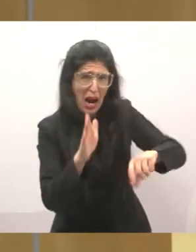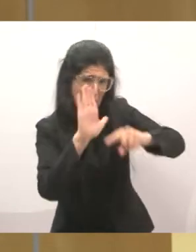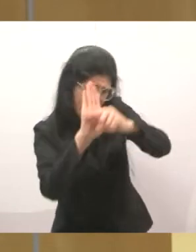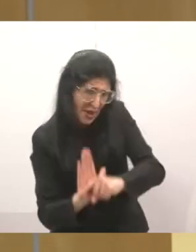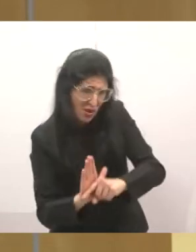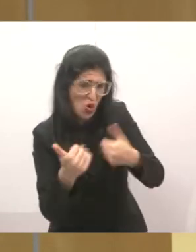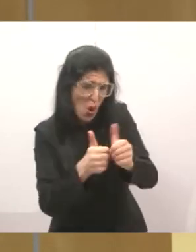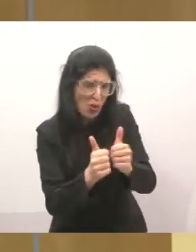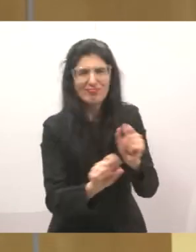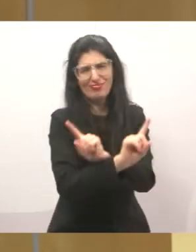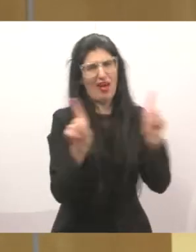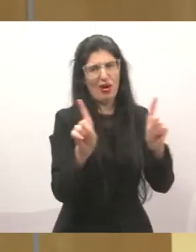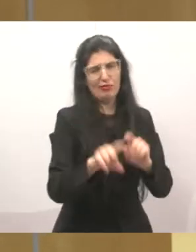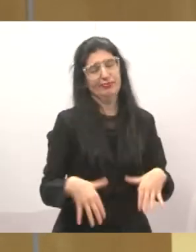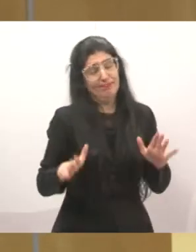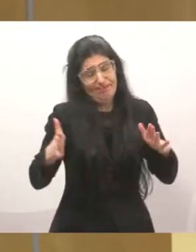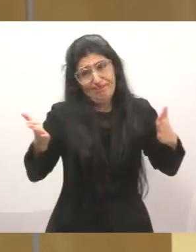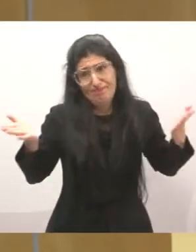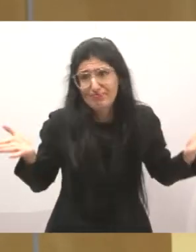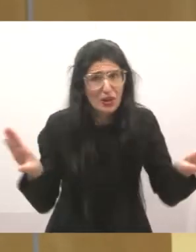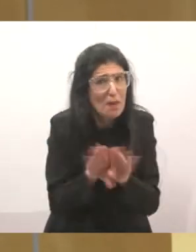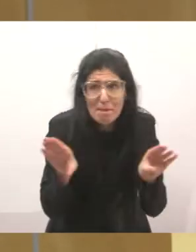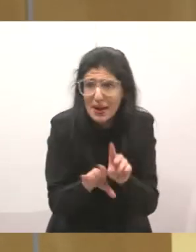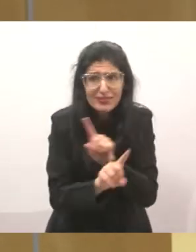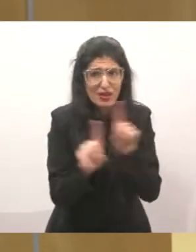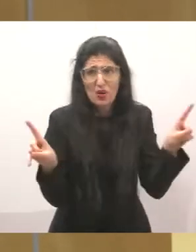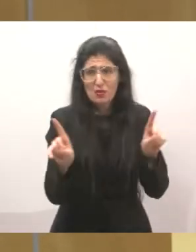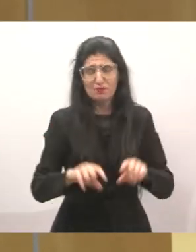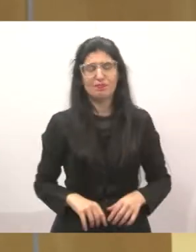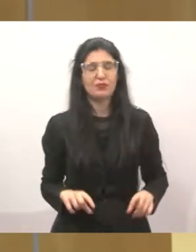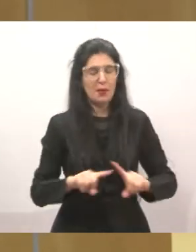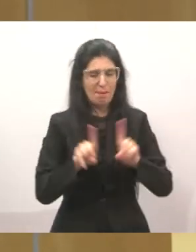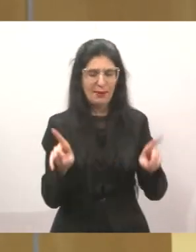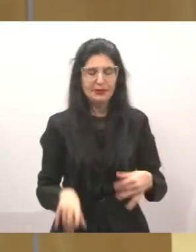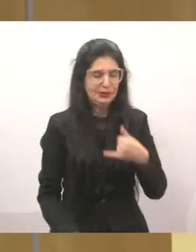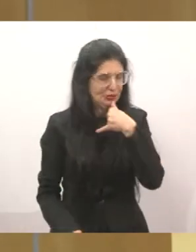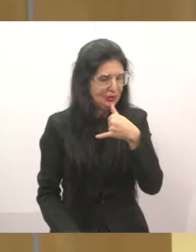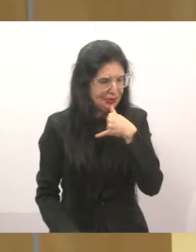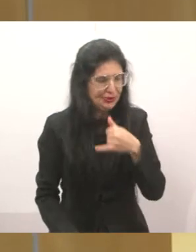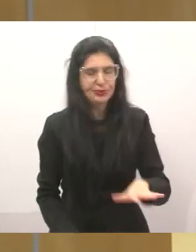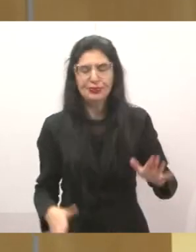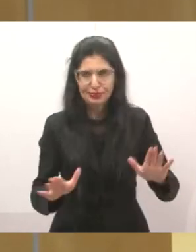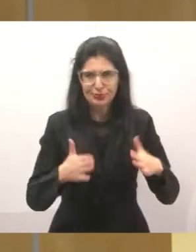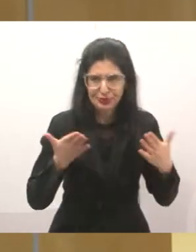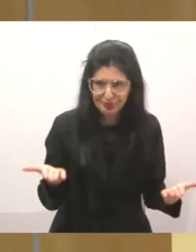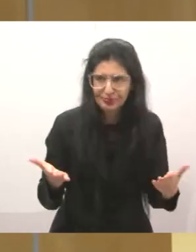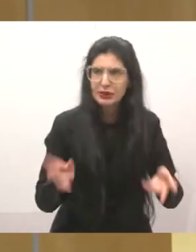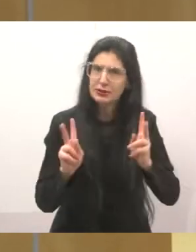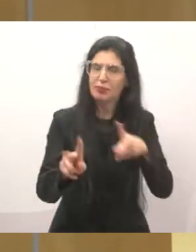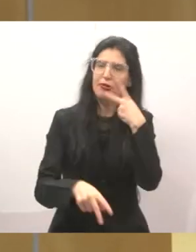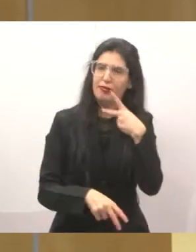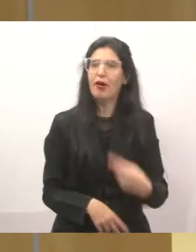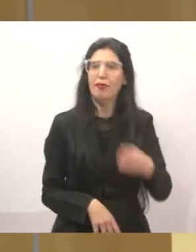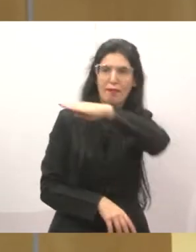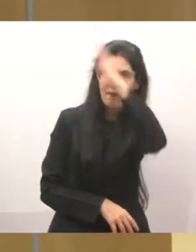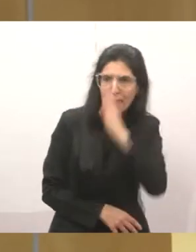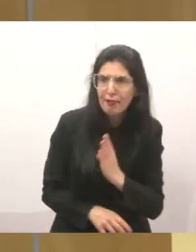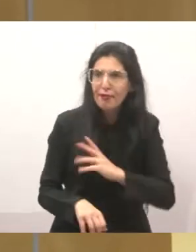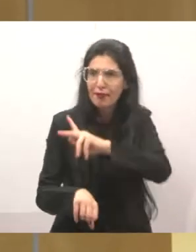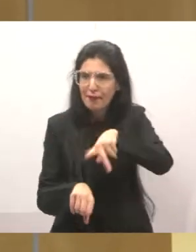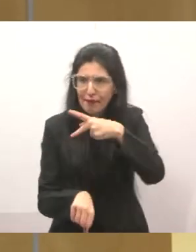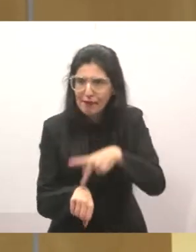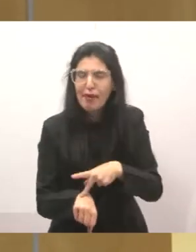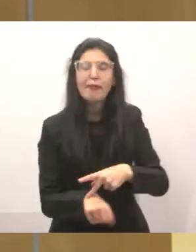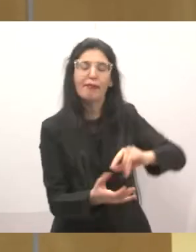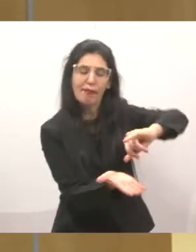cobrador é mais um para auxiliar, mas infelizmente, esse é o capital, é como eu sempre falo, o nosso país é um país